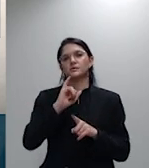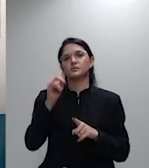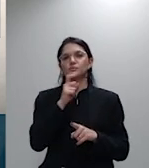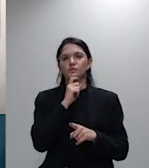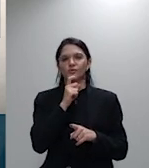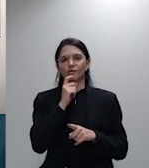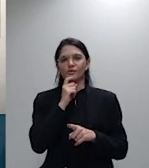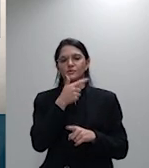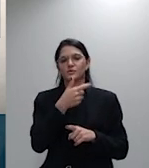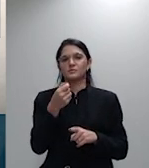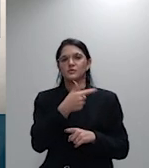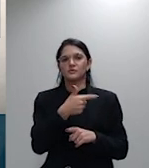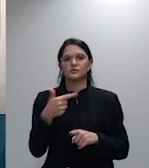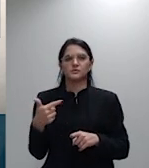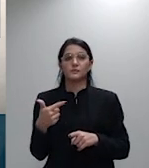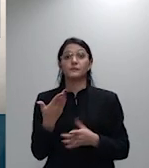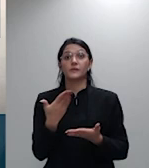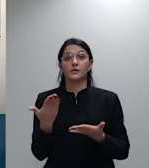João Otávio Noronha.